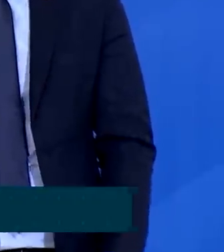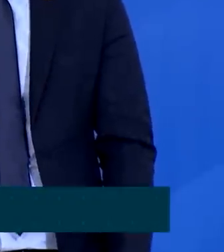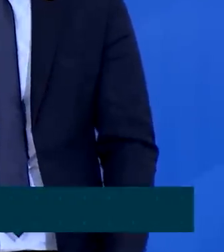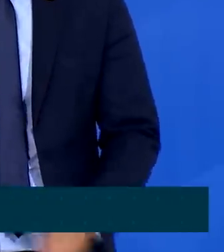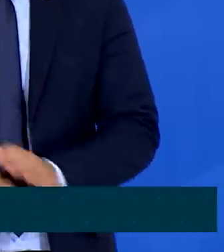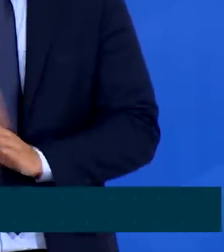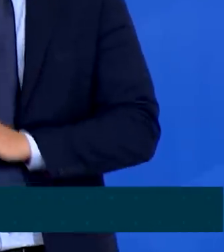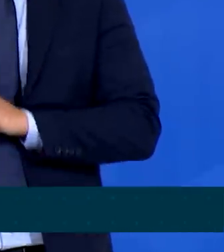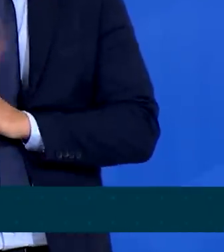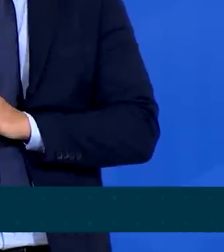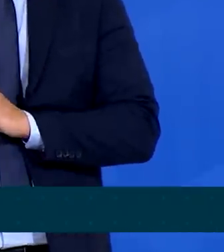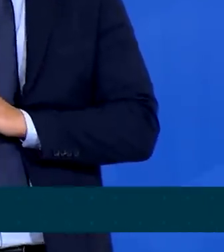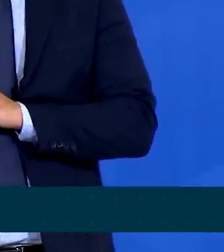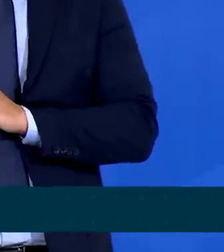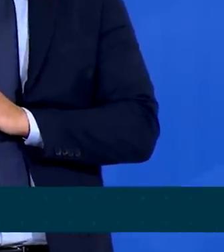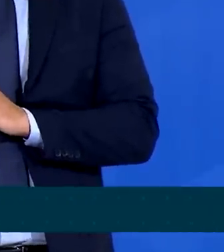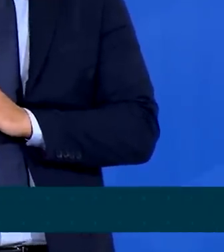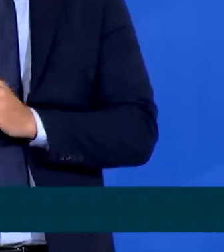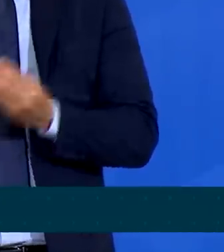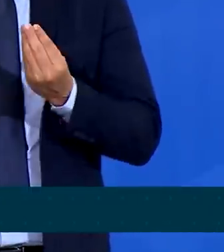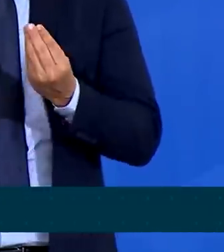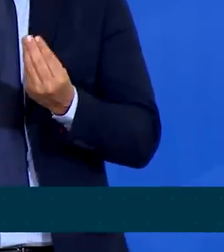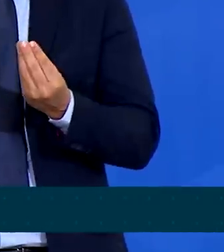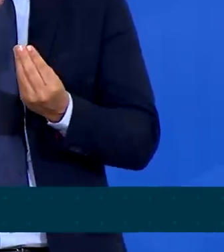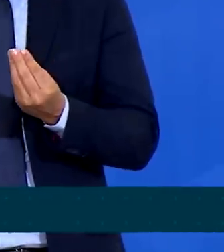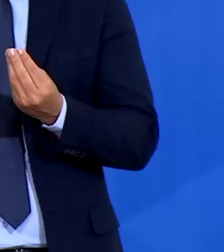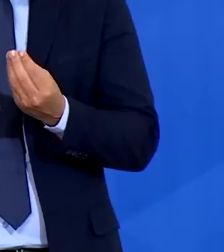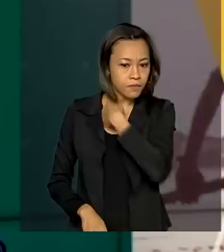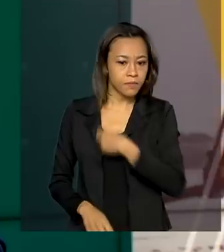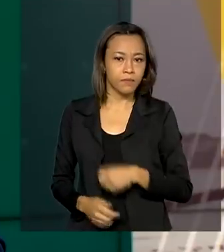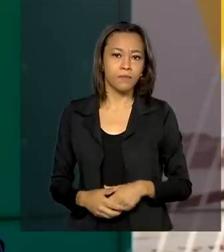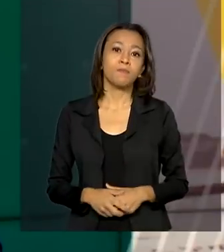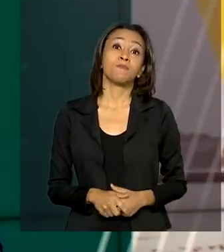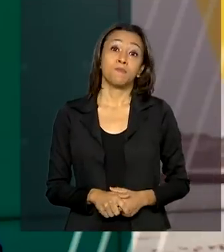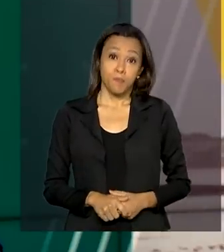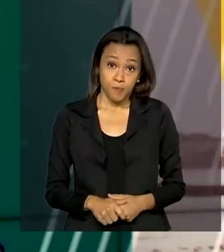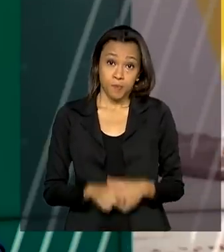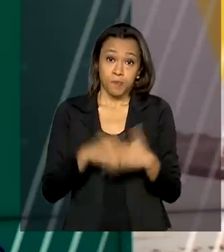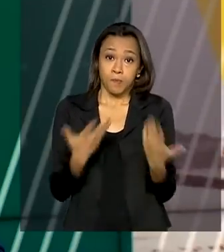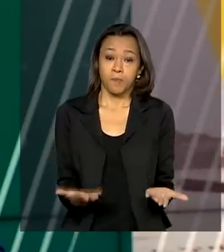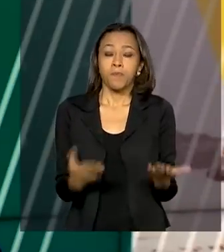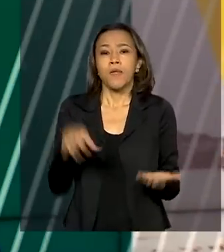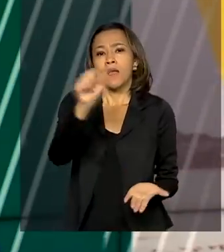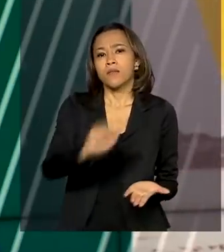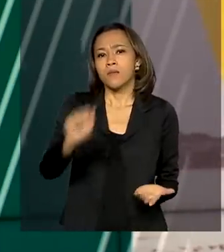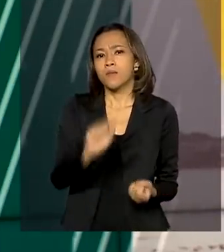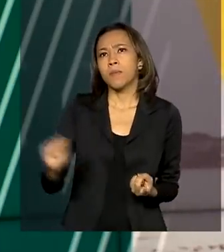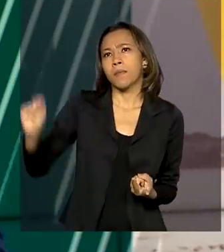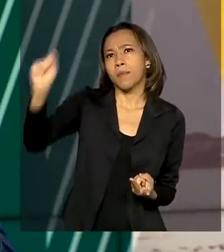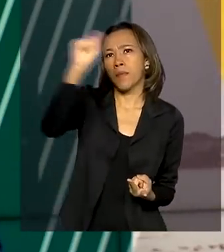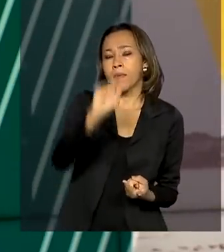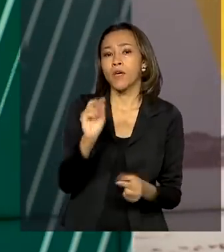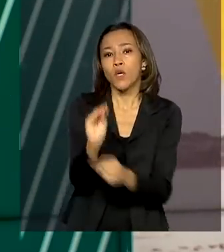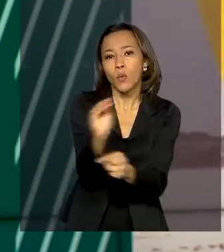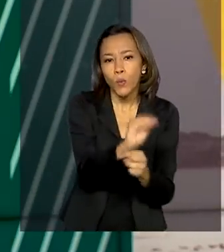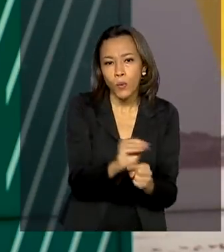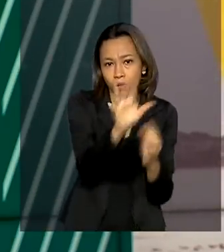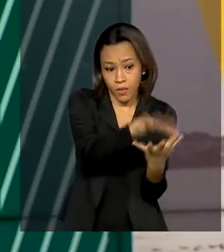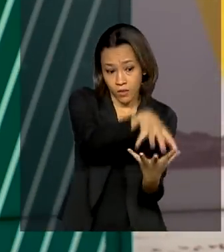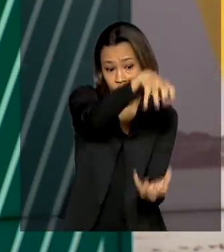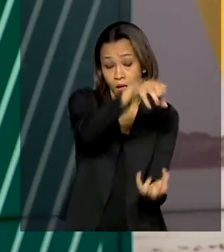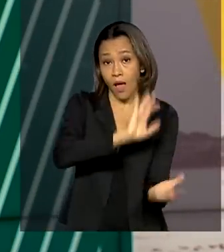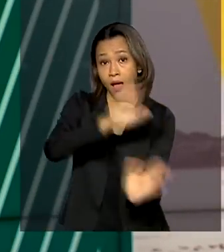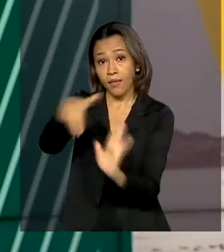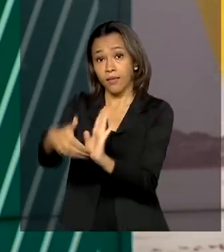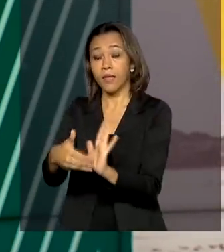absolutamente inaceitável. As instituições que abrigam idosos têm até sábado para se